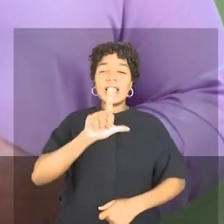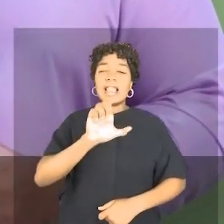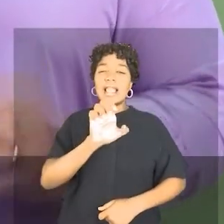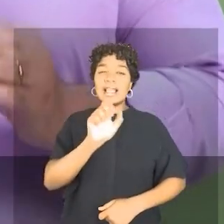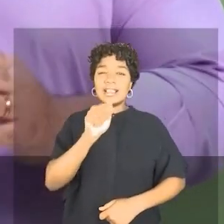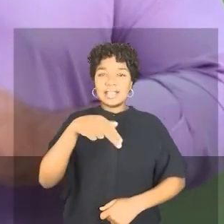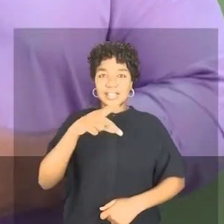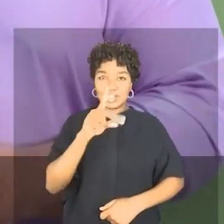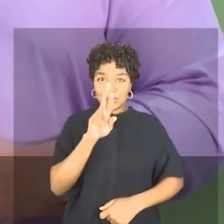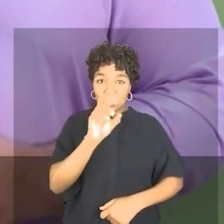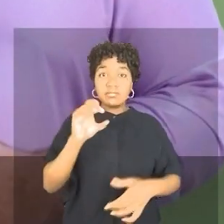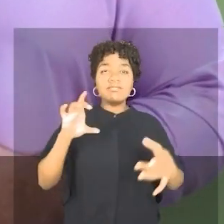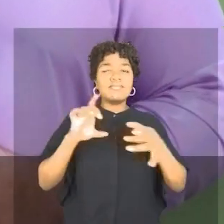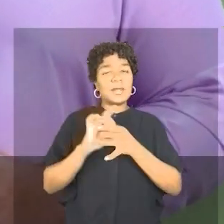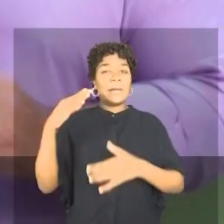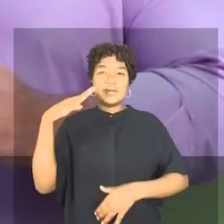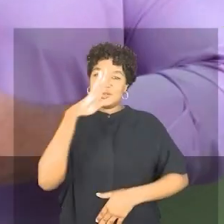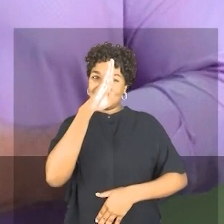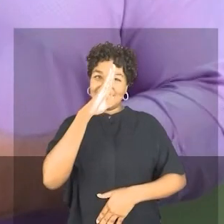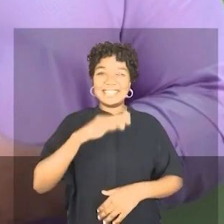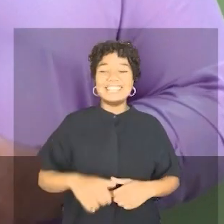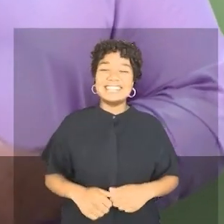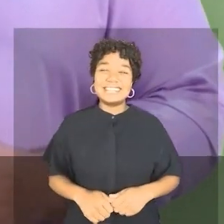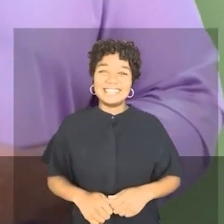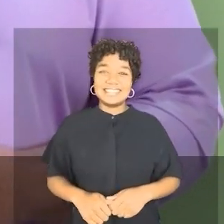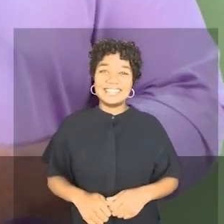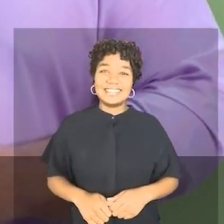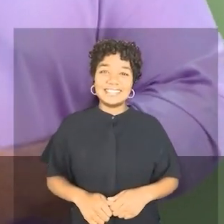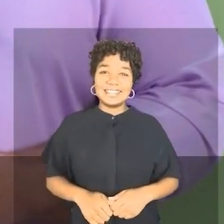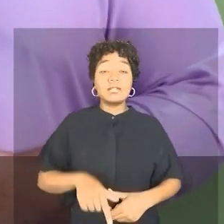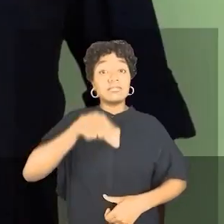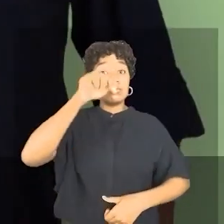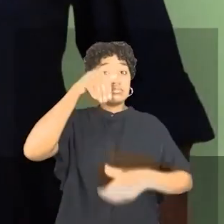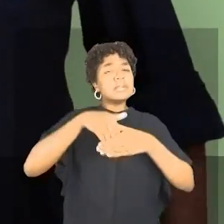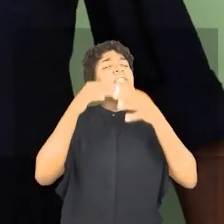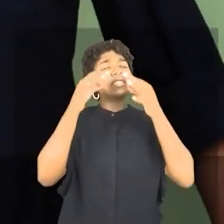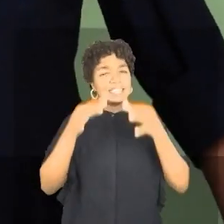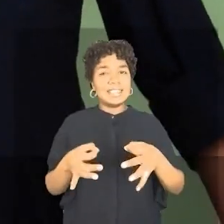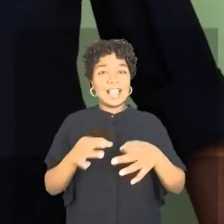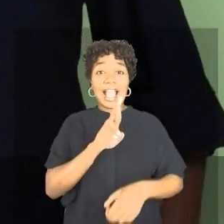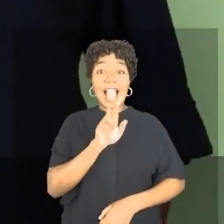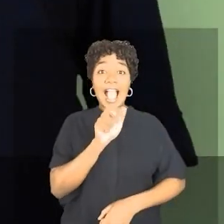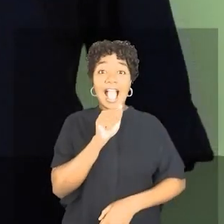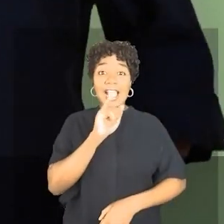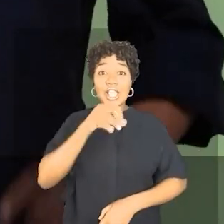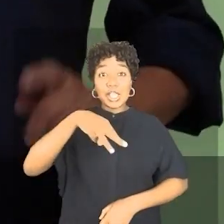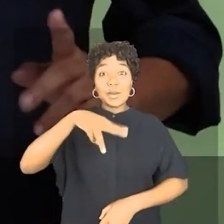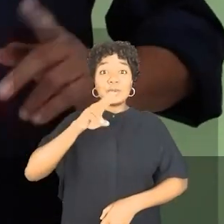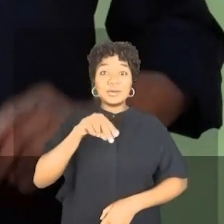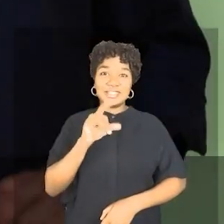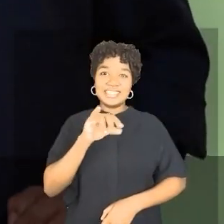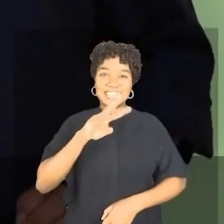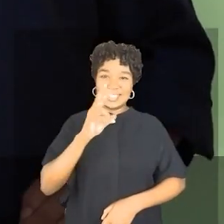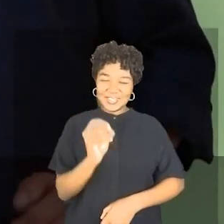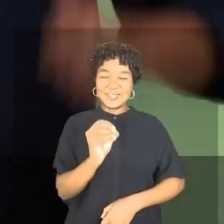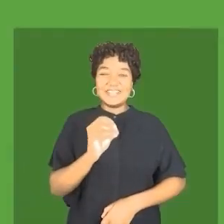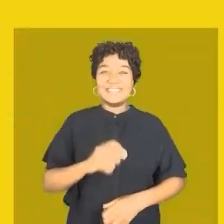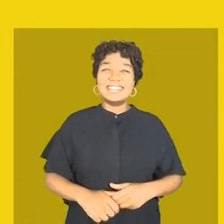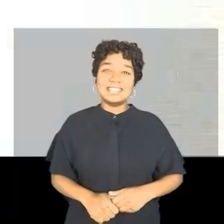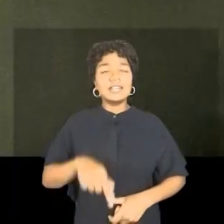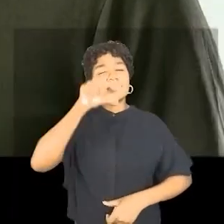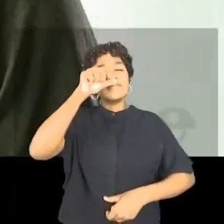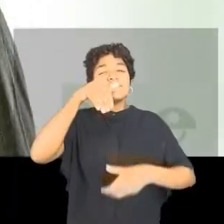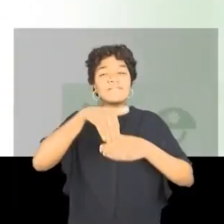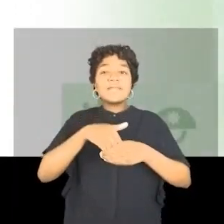Leandro de Jesus, fechado com Bolsonaro. Vote 22, 3, 3, Vote certo. Raimundinho da JR, 22, 522.